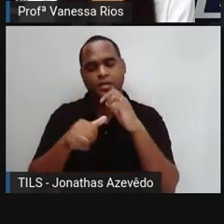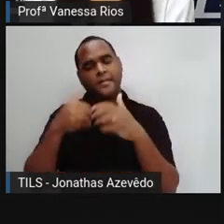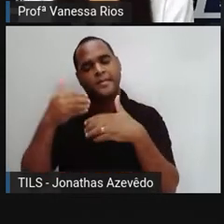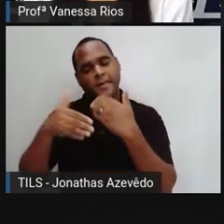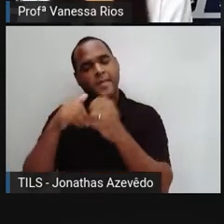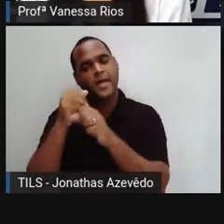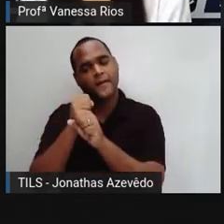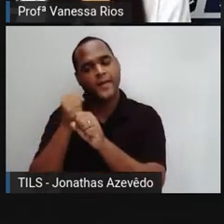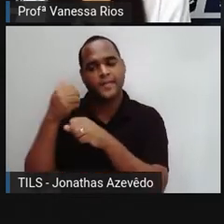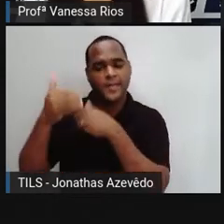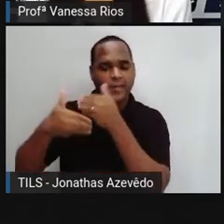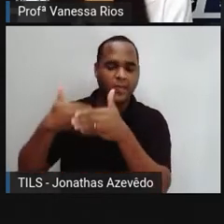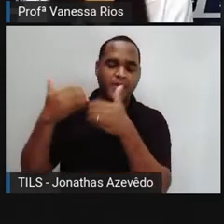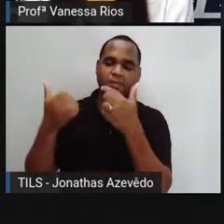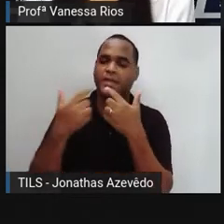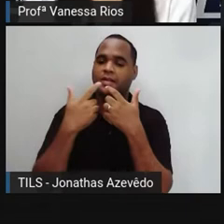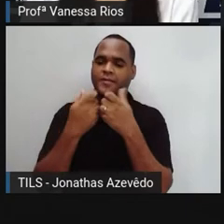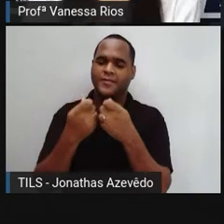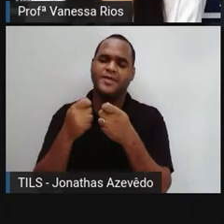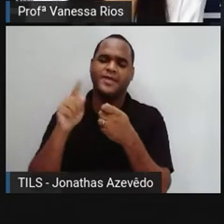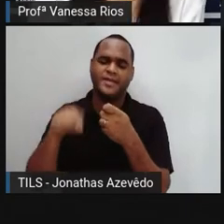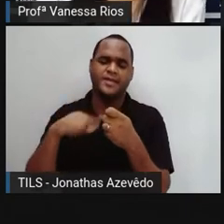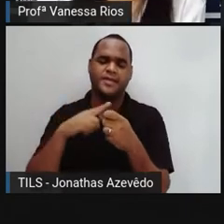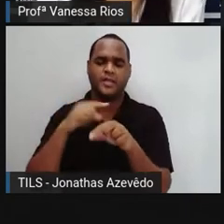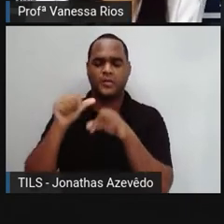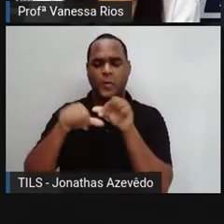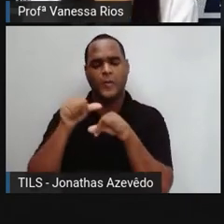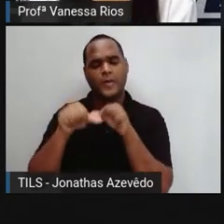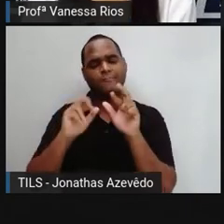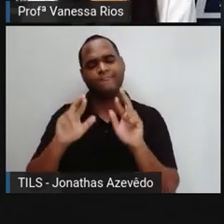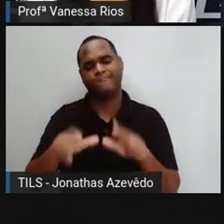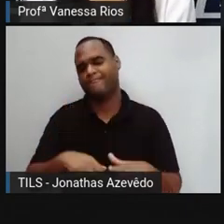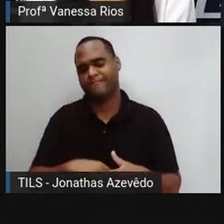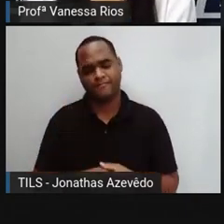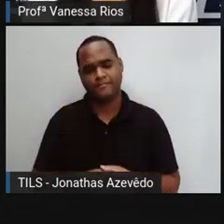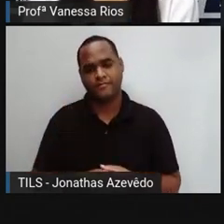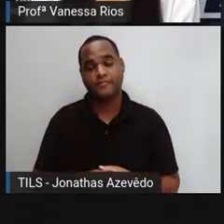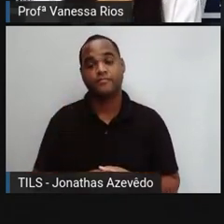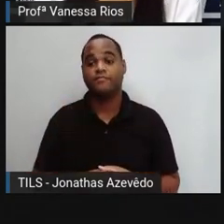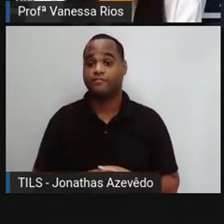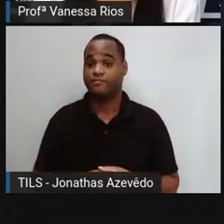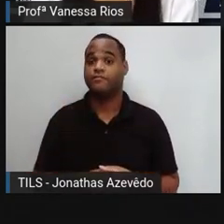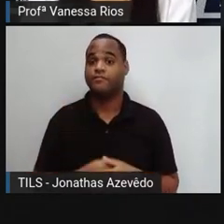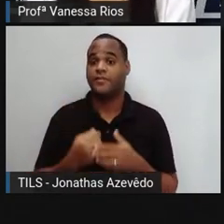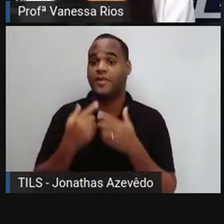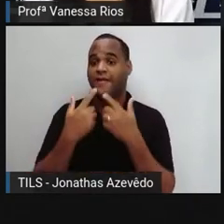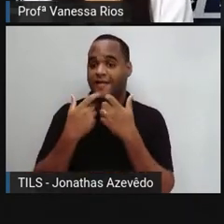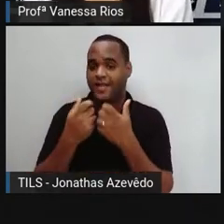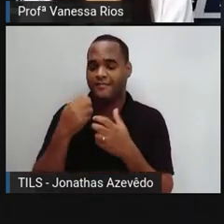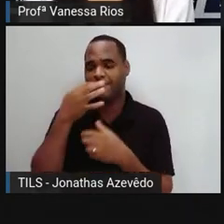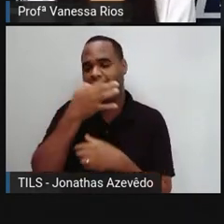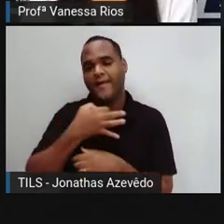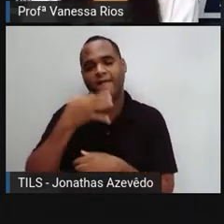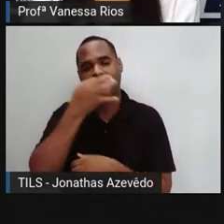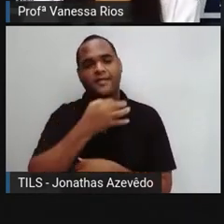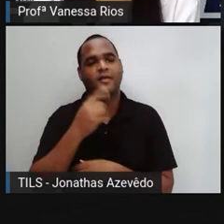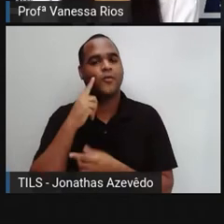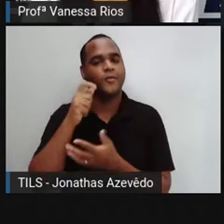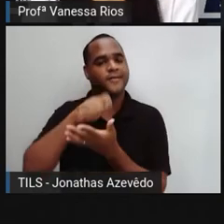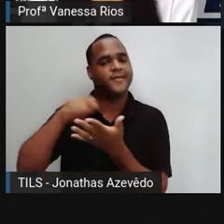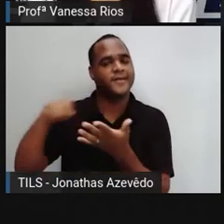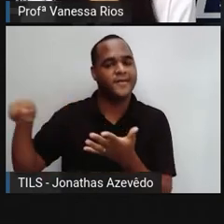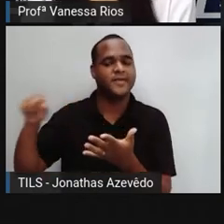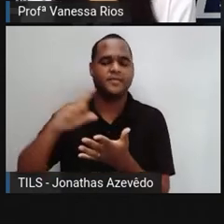Então, a própria língua sofre alterações, não é? A forma de falar, a forma de escrever,